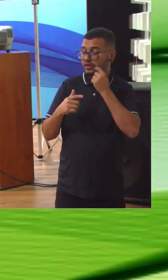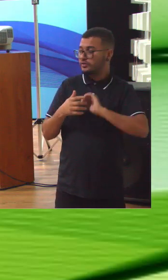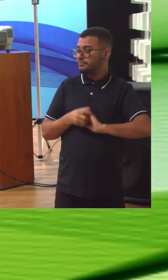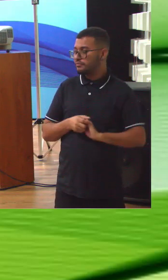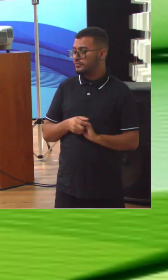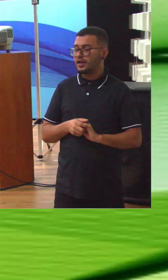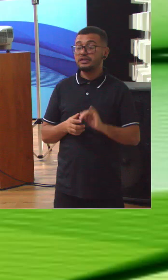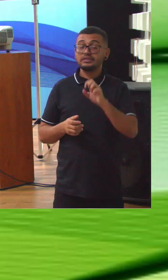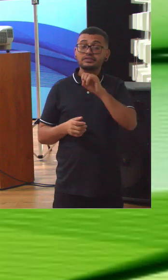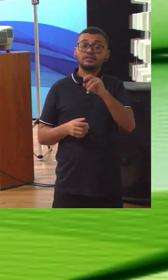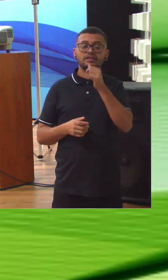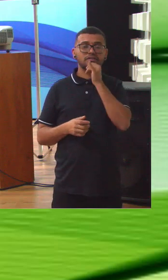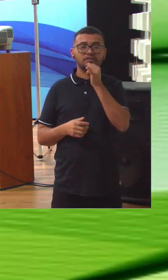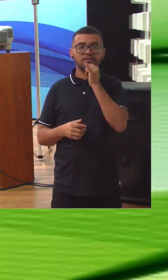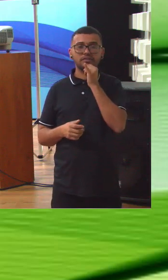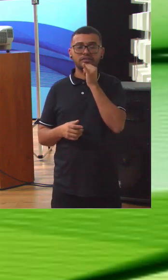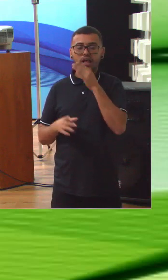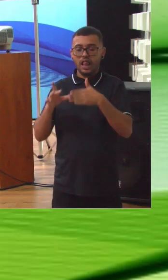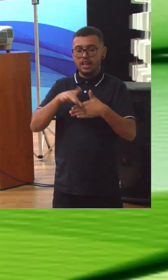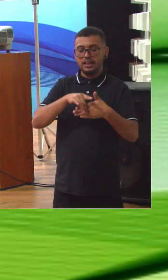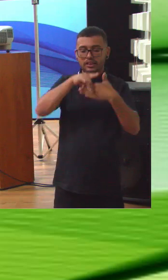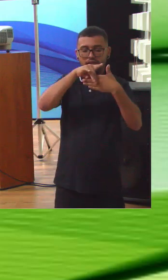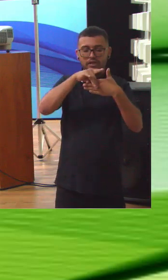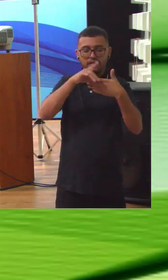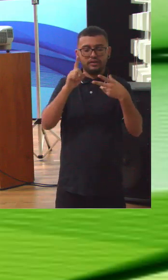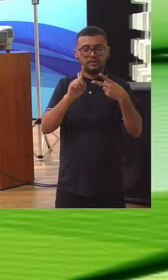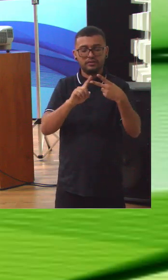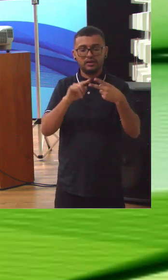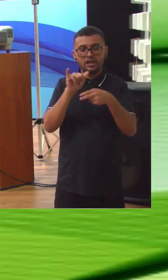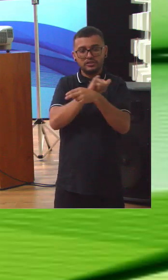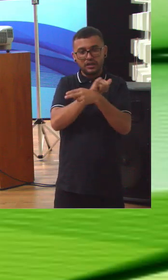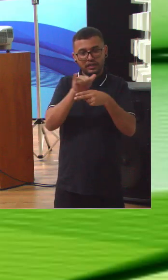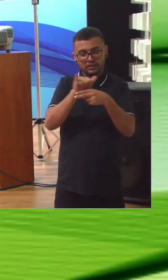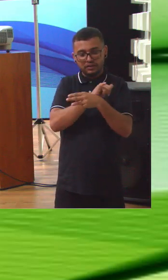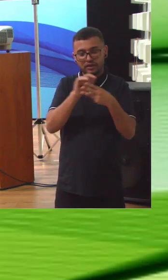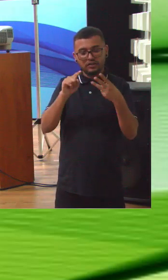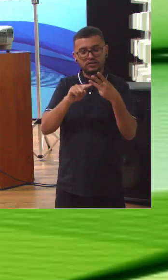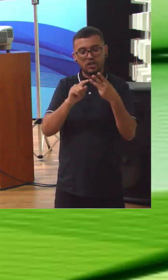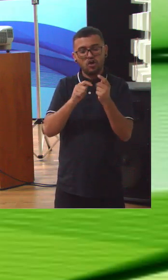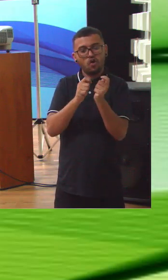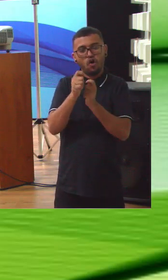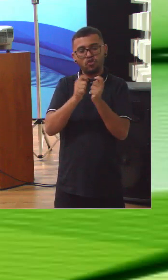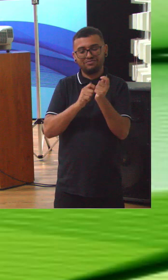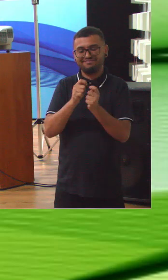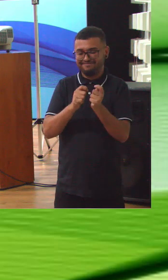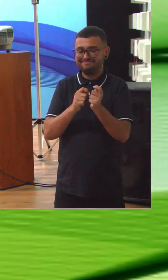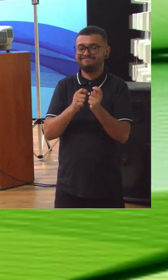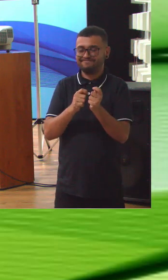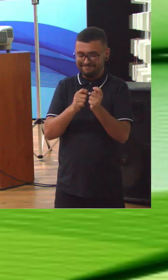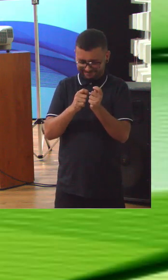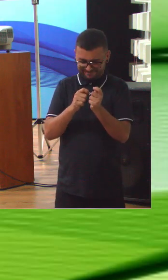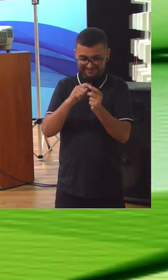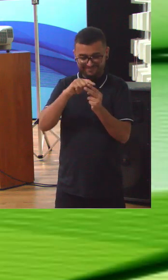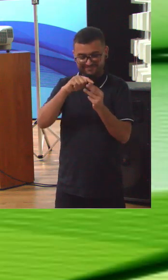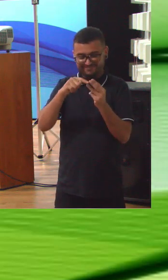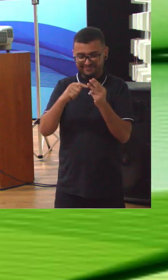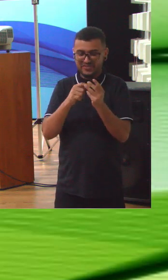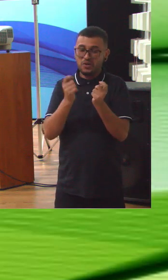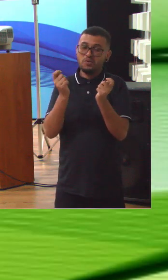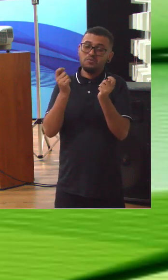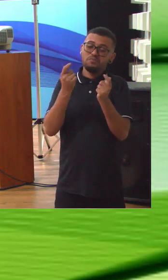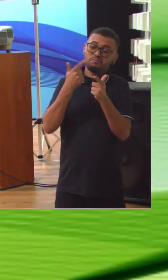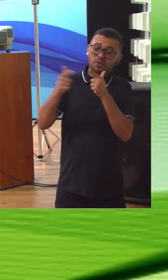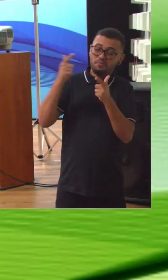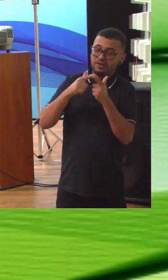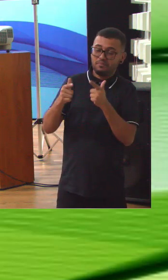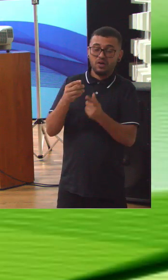quando olhamos para liderança estratégia e controle nós temos problemas em capacidade